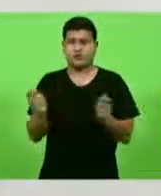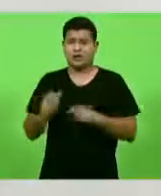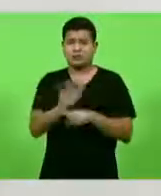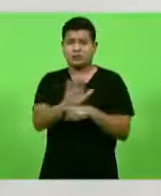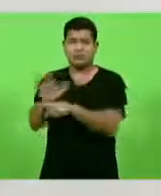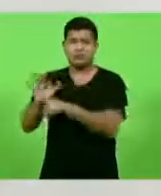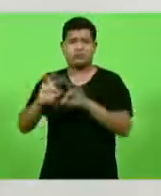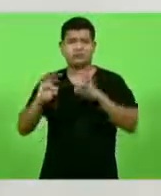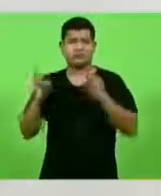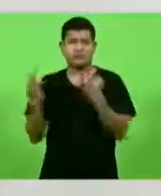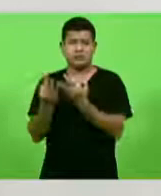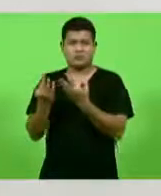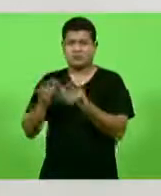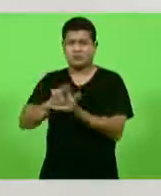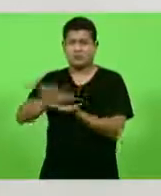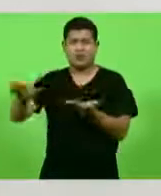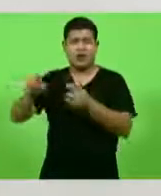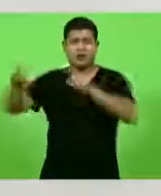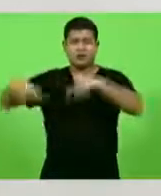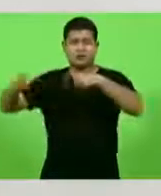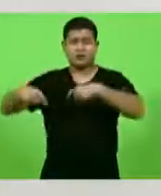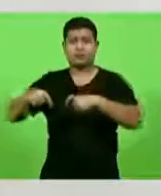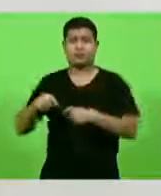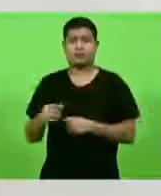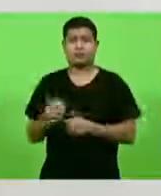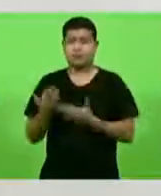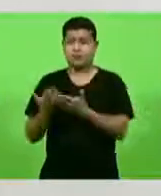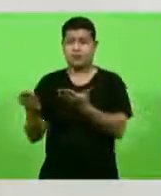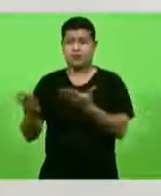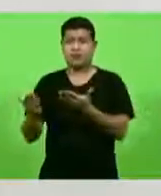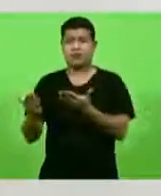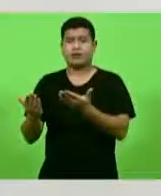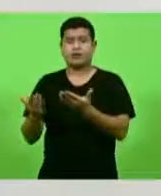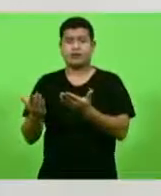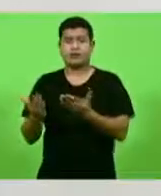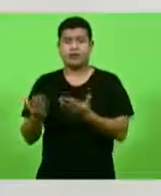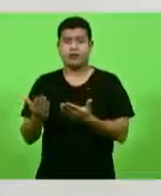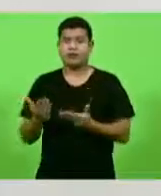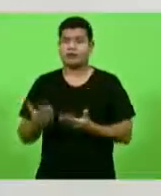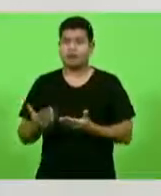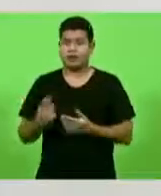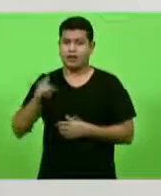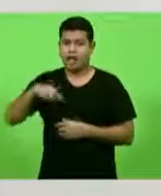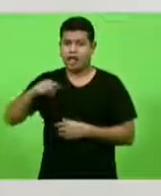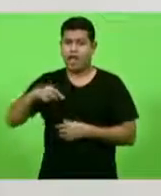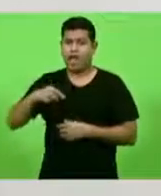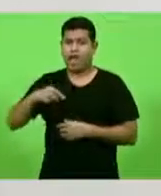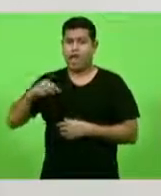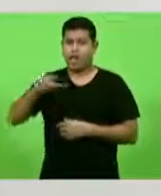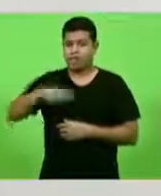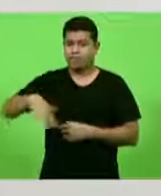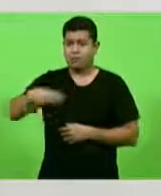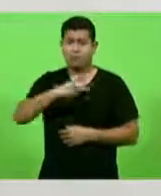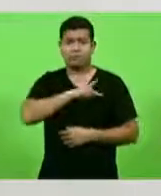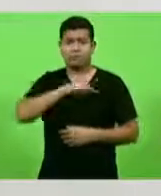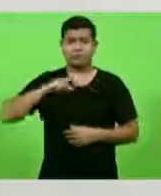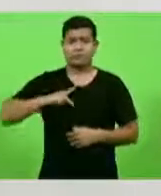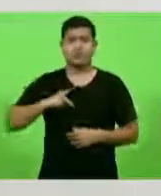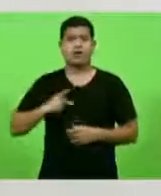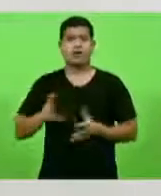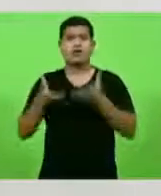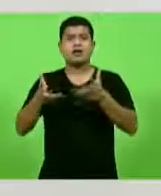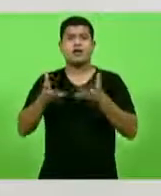monopólio em cima de um silo, de um bem público quer continuar